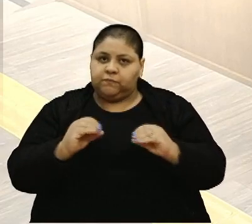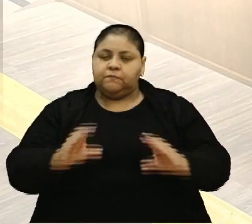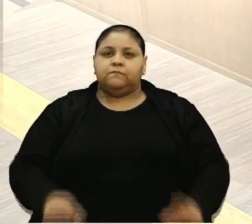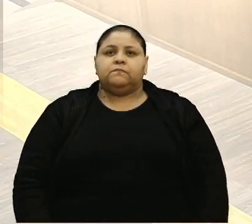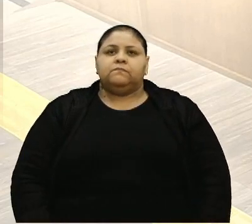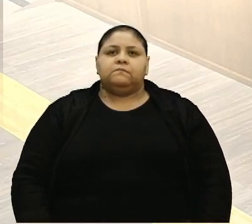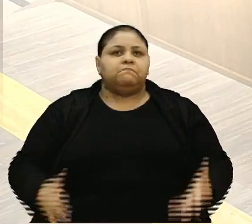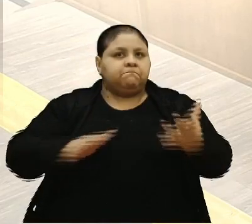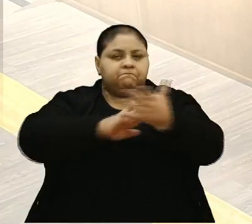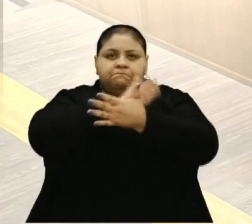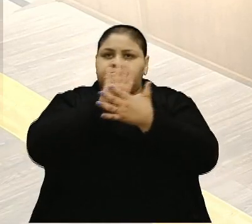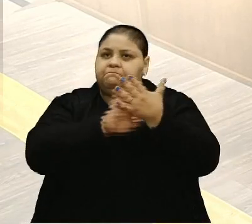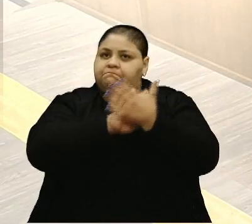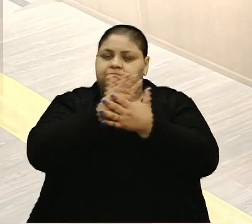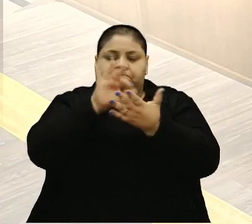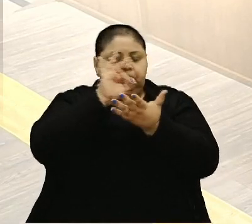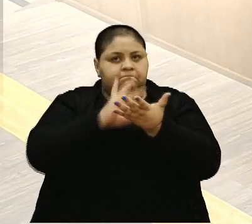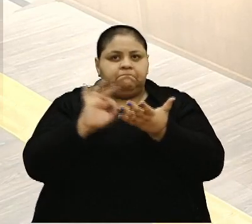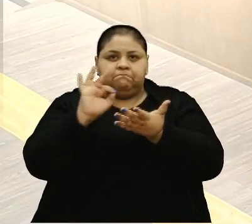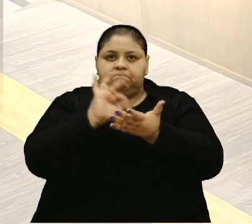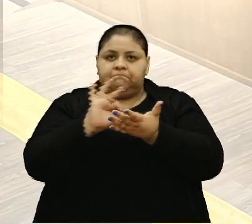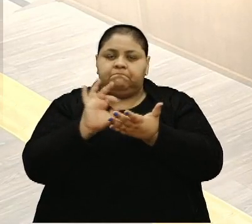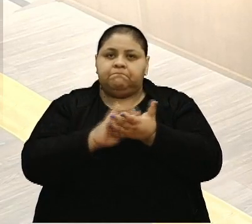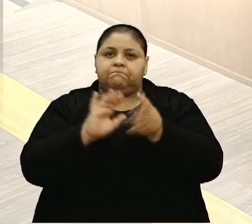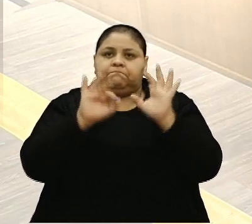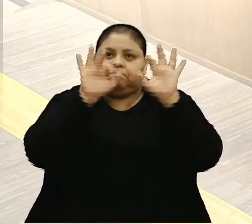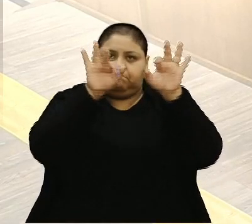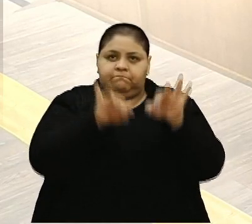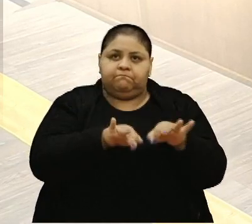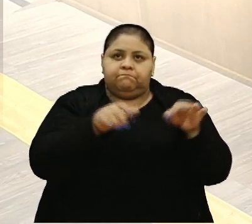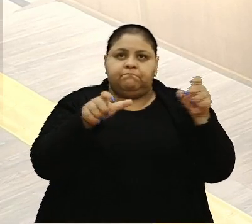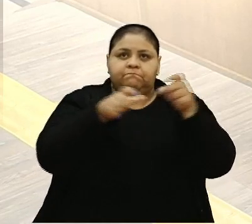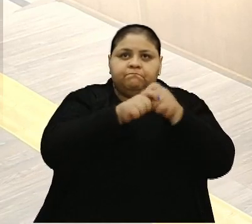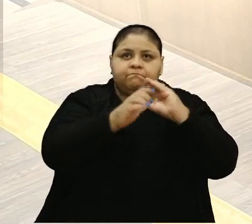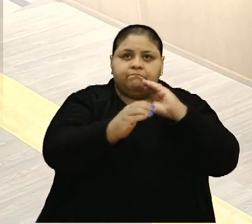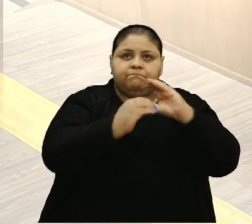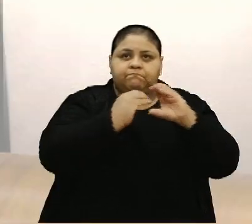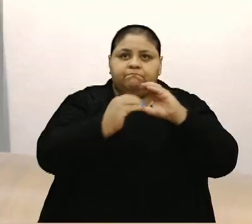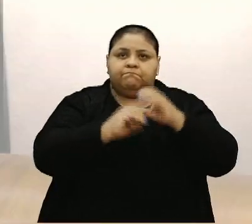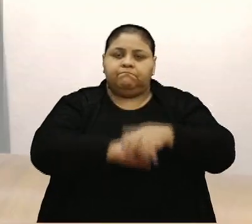Sem mais inscritos, encerramos o espaço das pequenas comunicações.